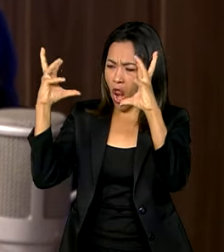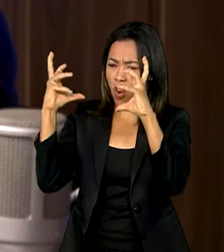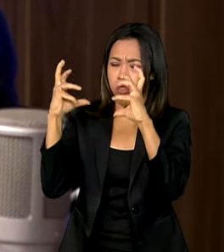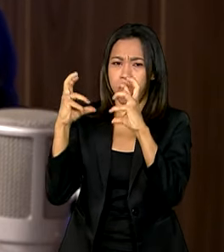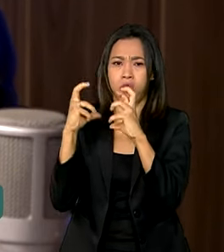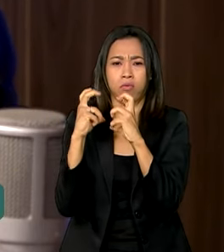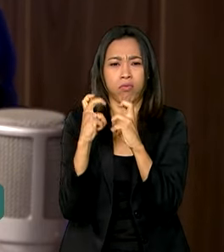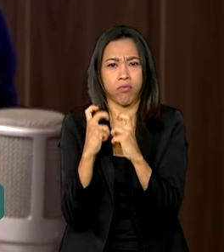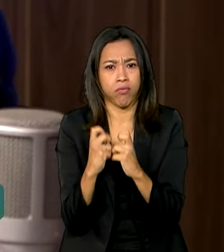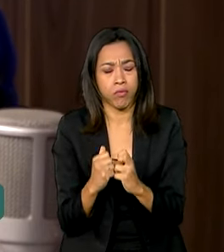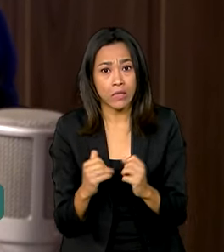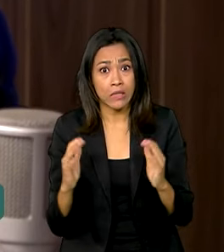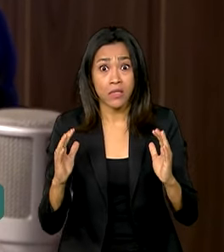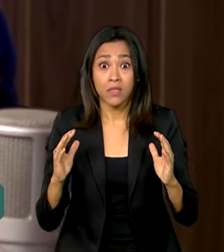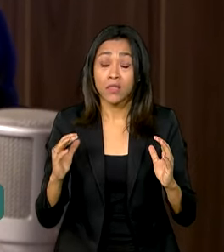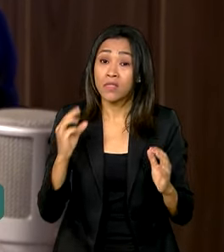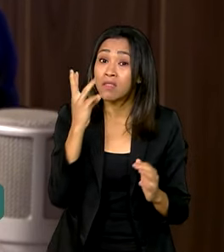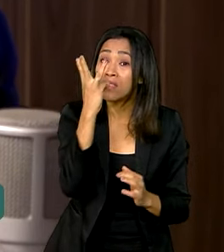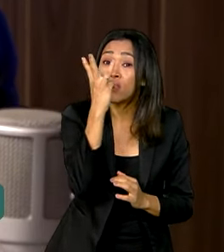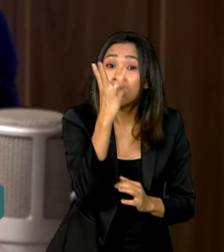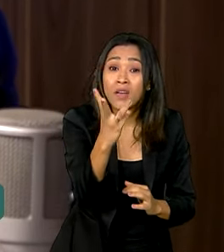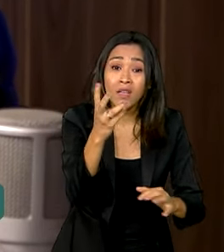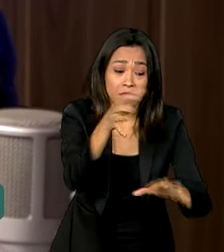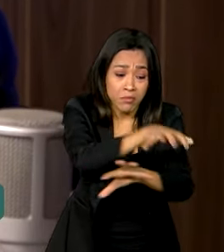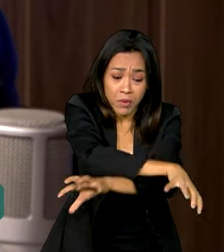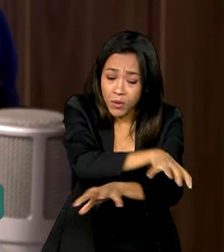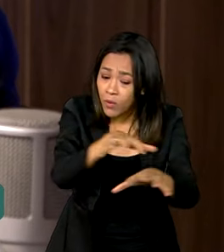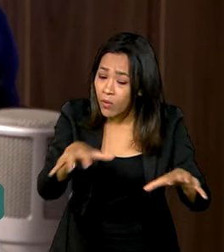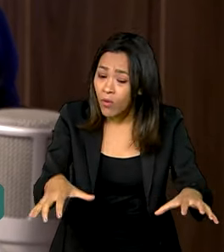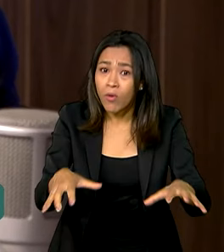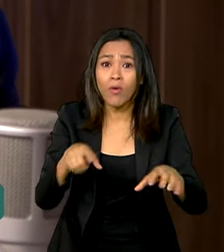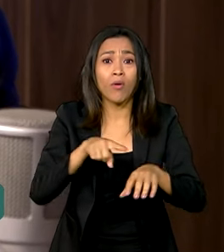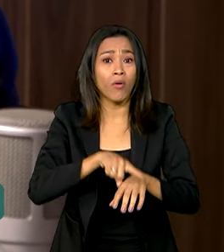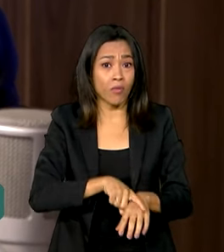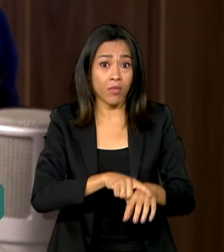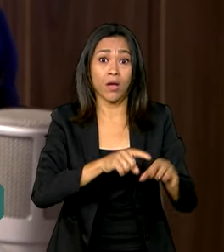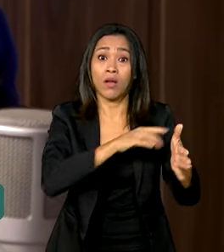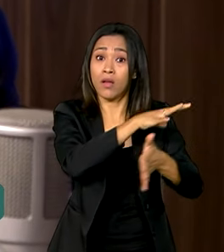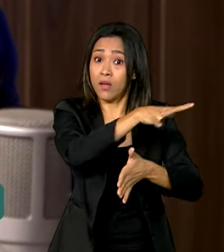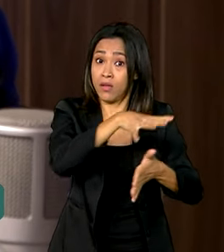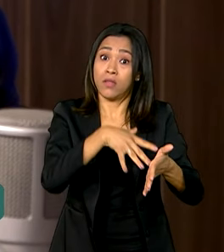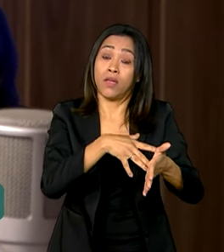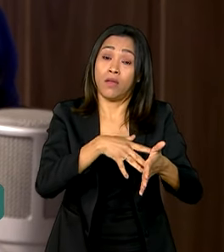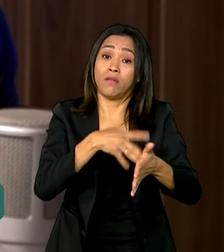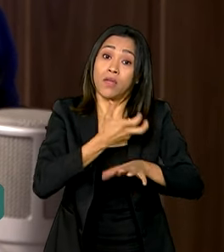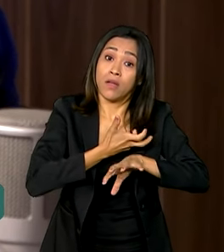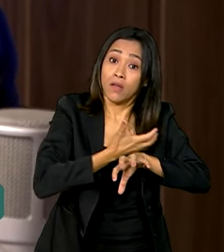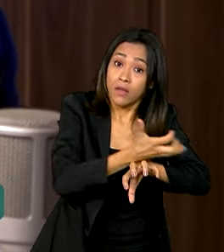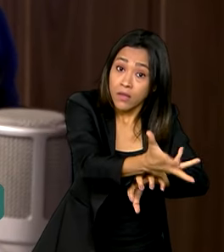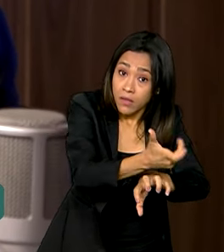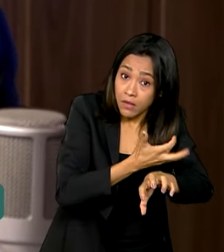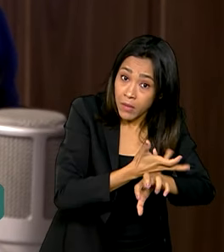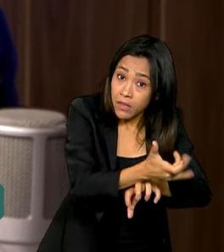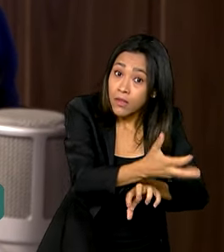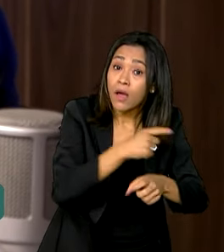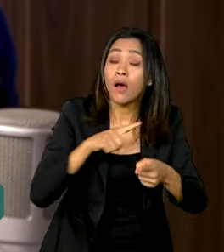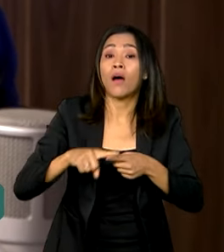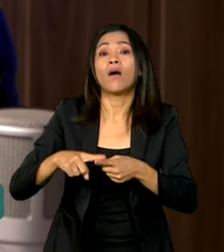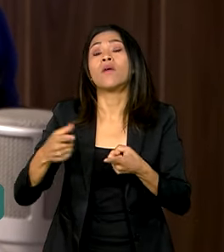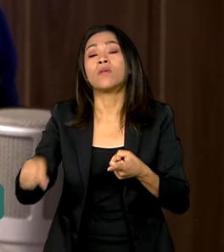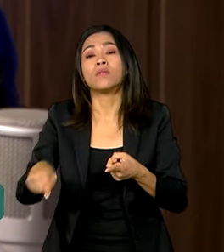floras ao longo de três biomas, principalmente o bioma amazônico, Cerrado e Pantanal, e que trouxe,